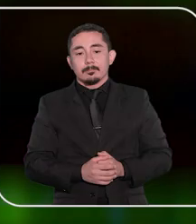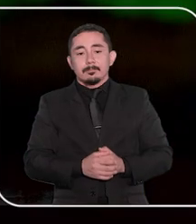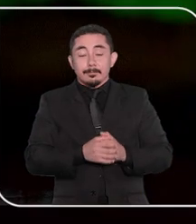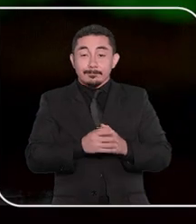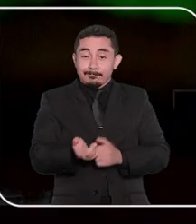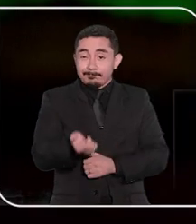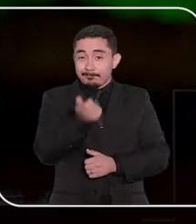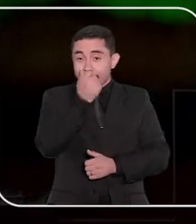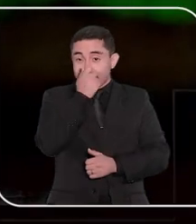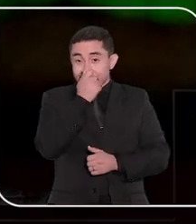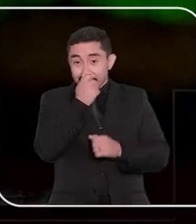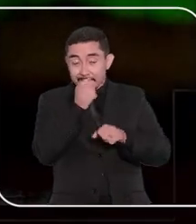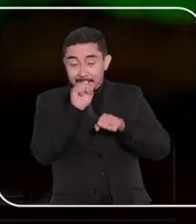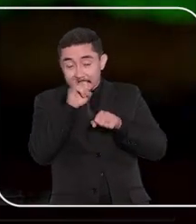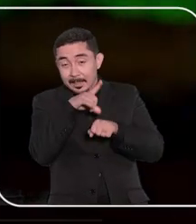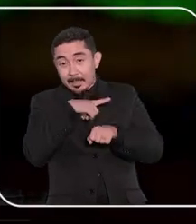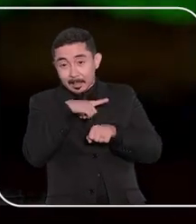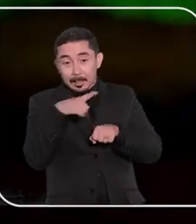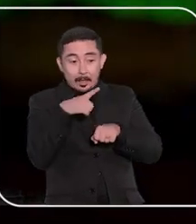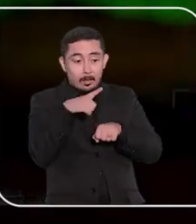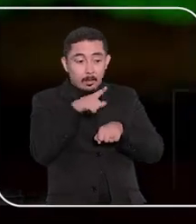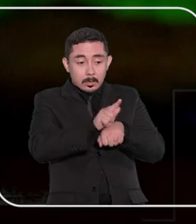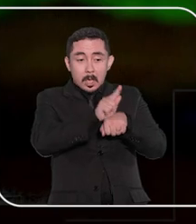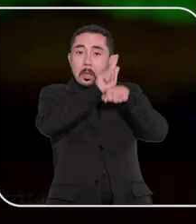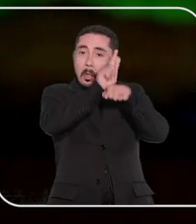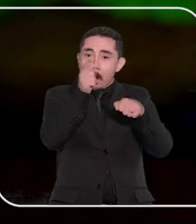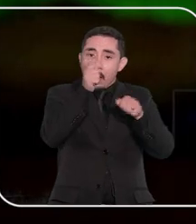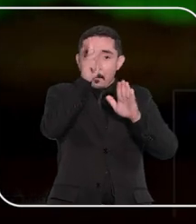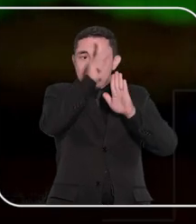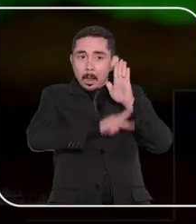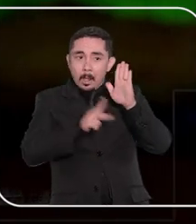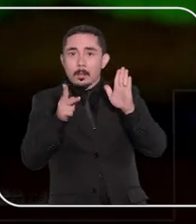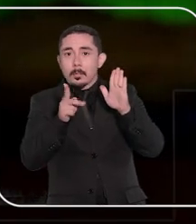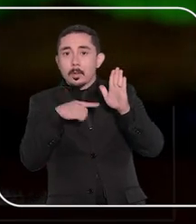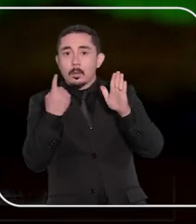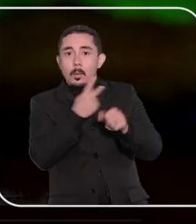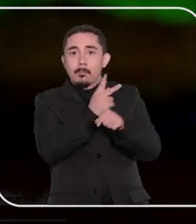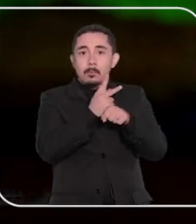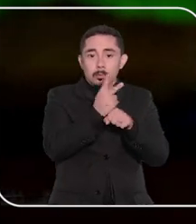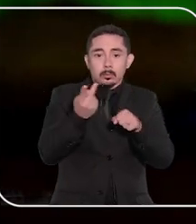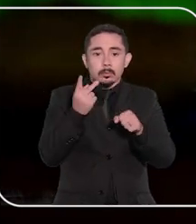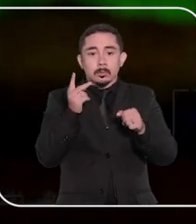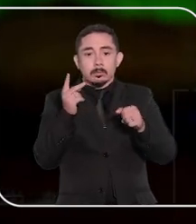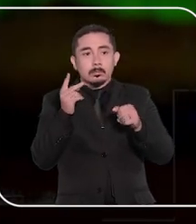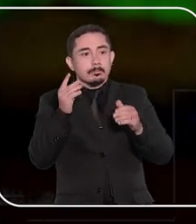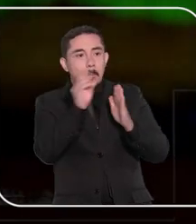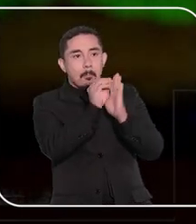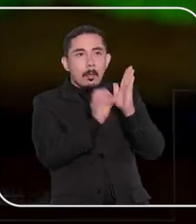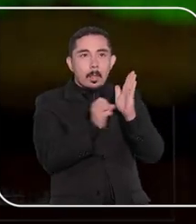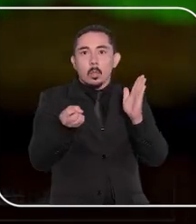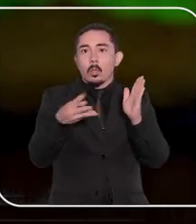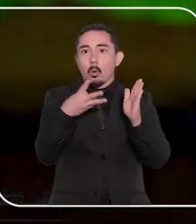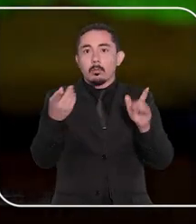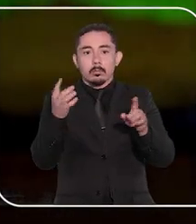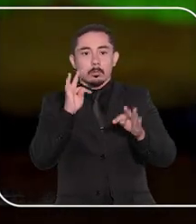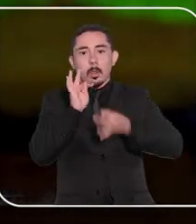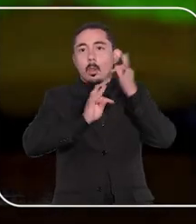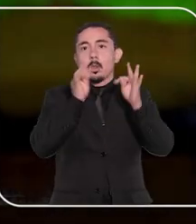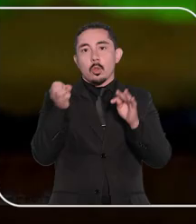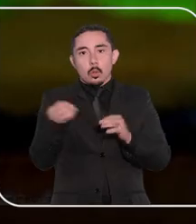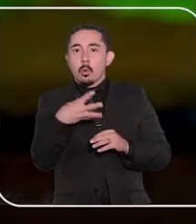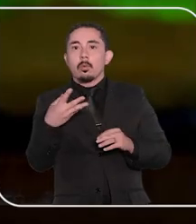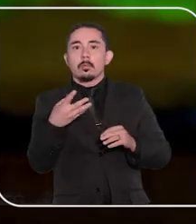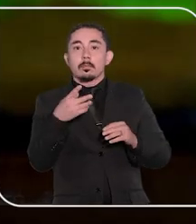Com gestão com planejamento a gente busca desenvolver novas metodologias novas tecnologias para